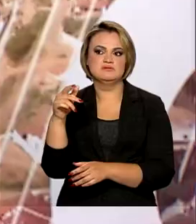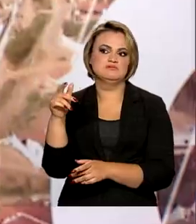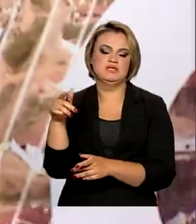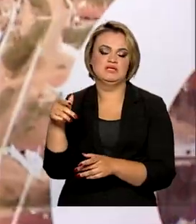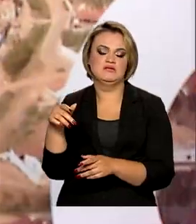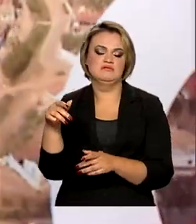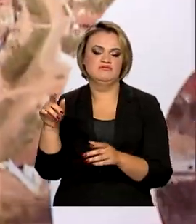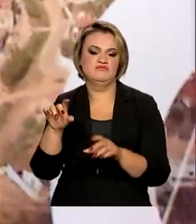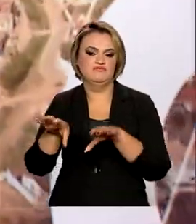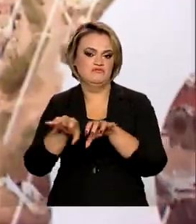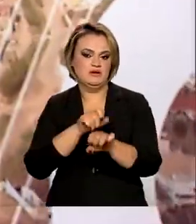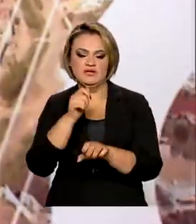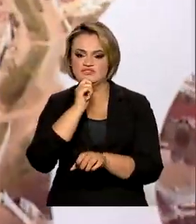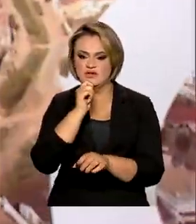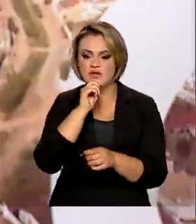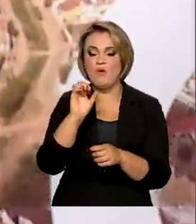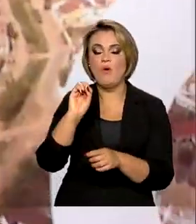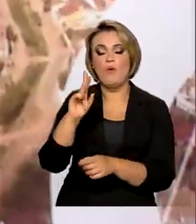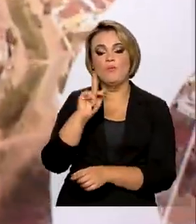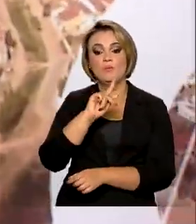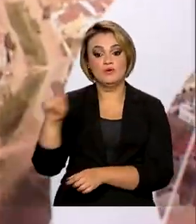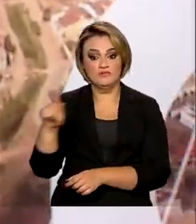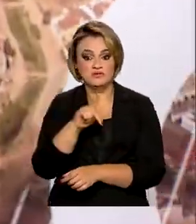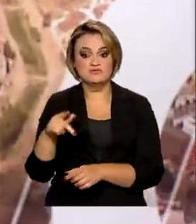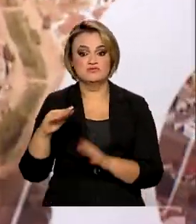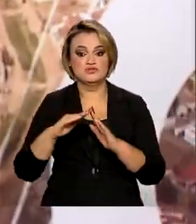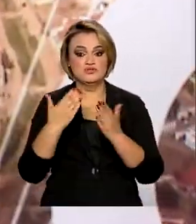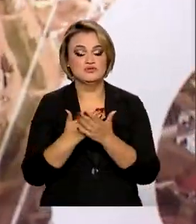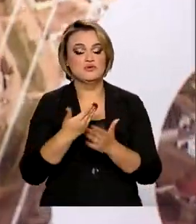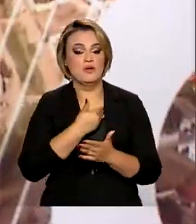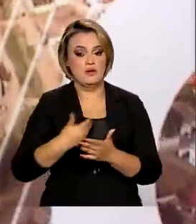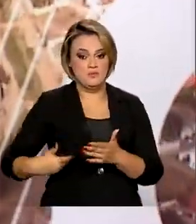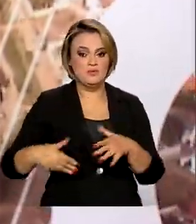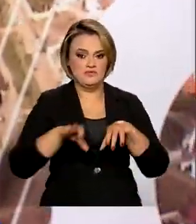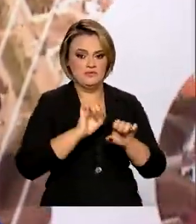públicas que passam a poder concorrer às bolsas mesmo já tendo uma graduação.